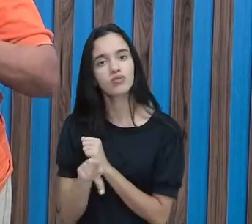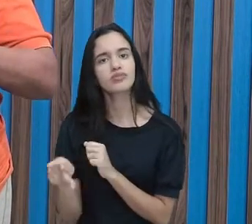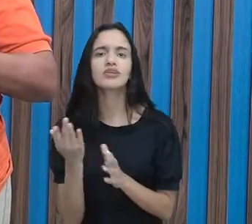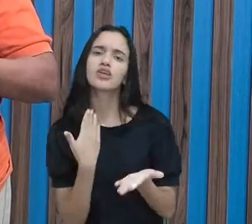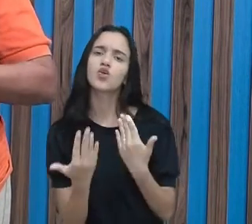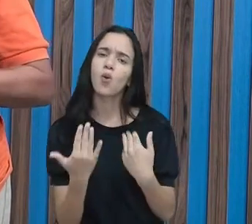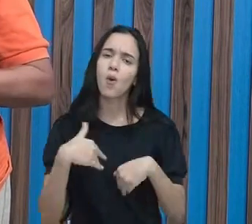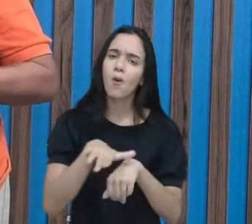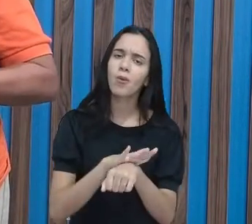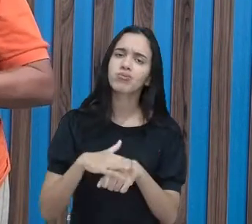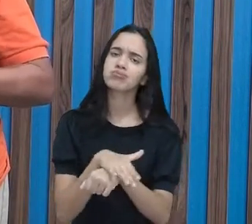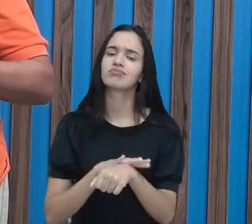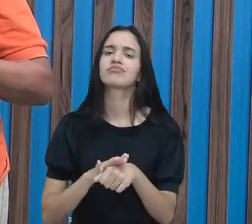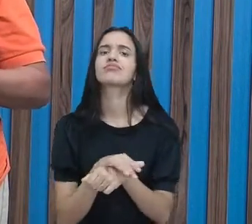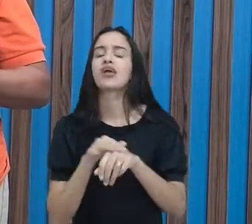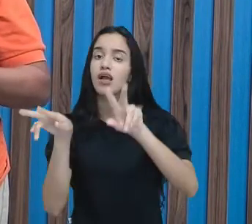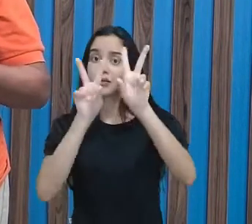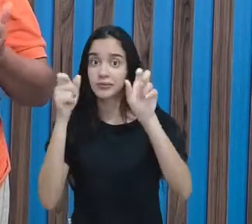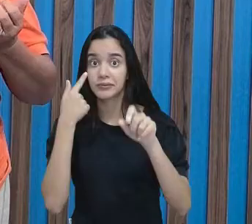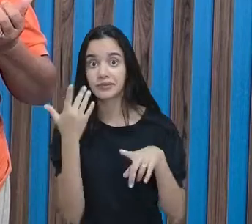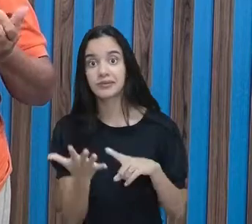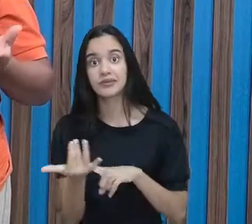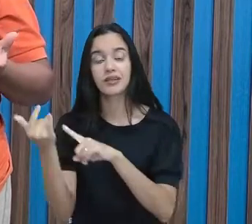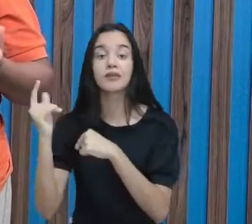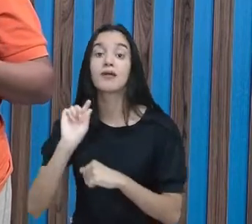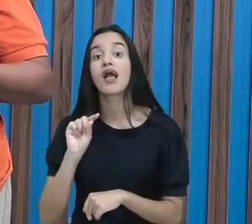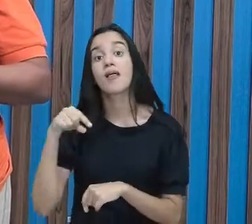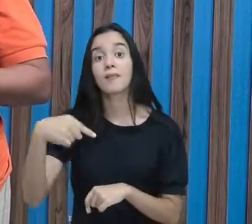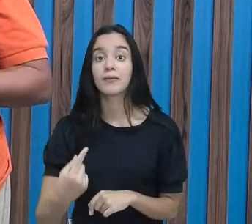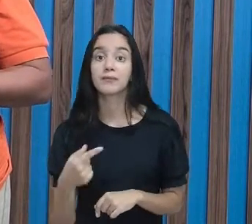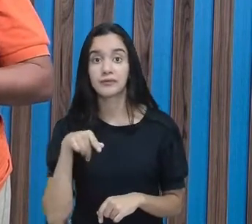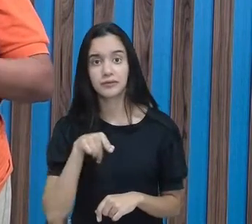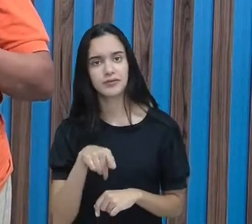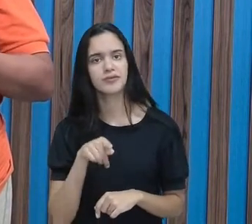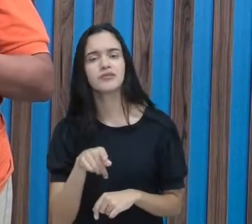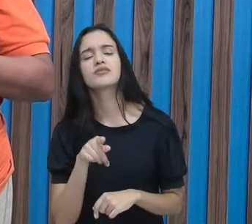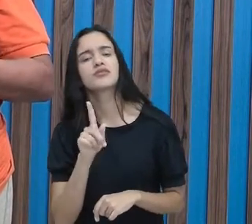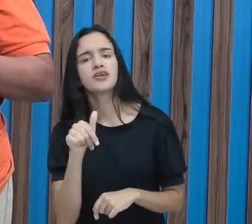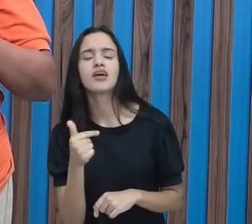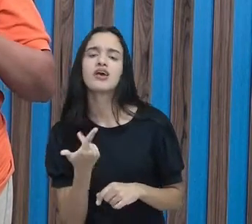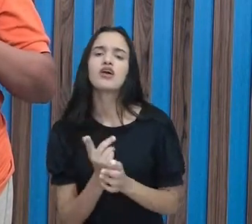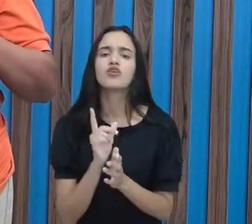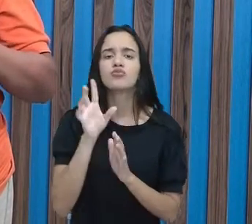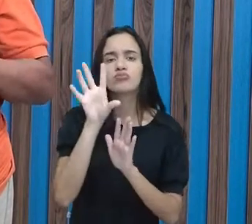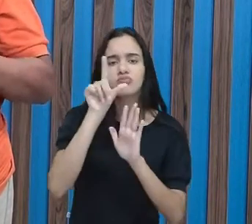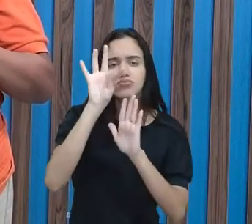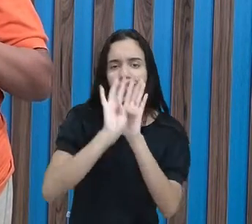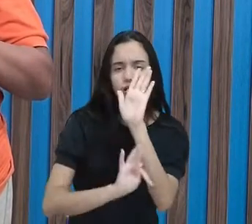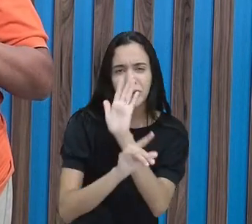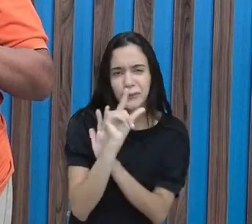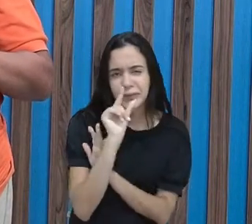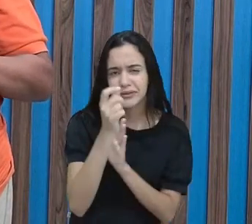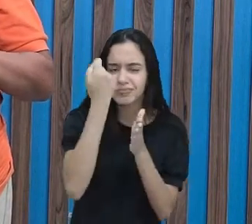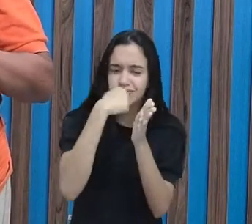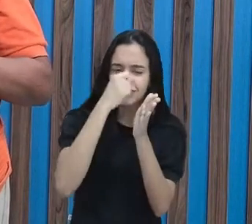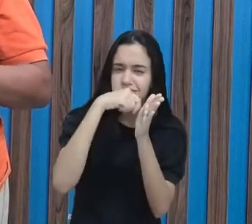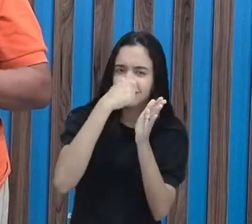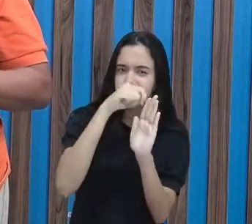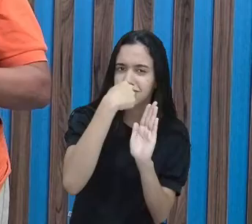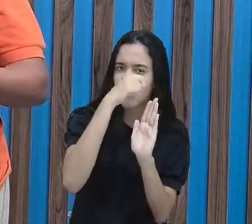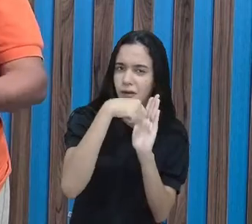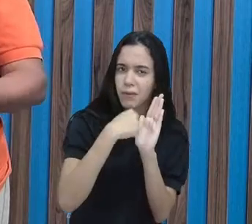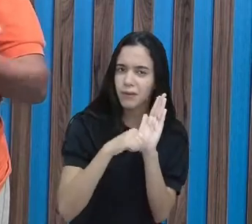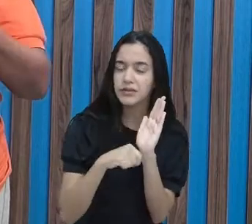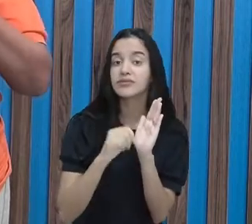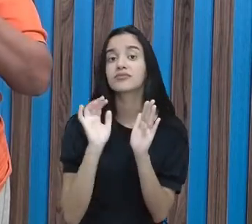conversar sobre este tema. E depois, vocês fazem aí um pequeno texto, escrevem aí um pequeno